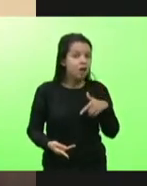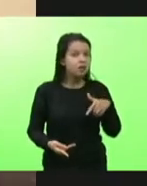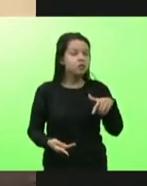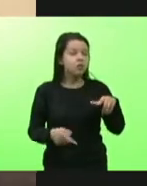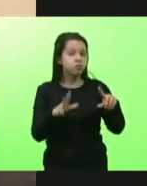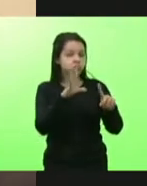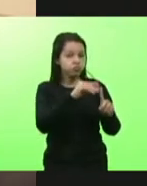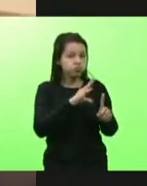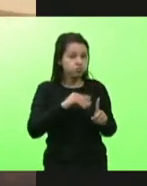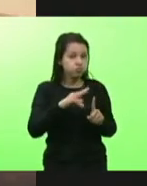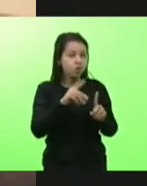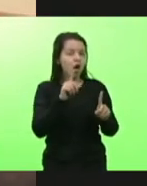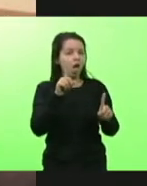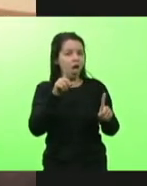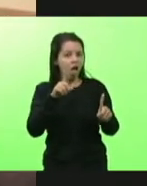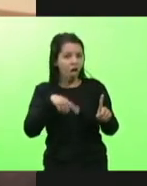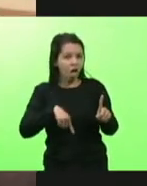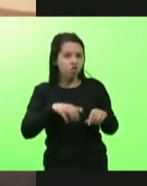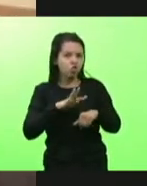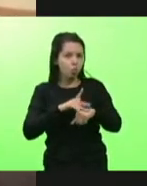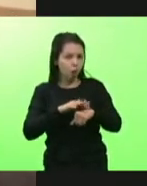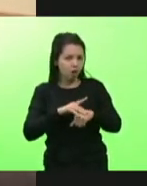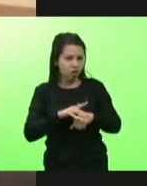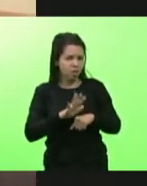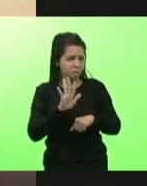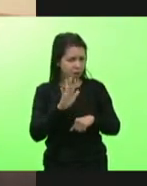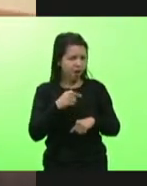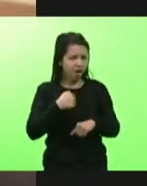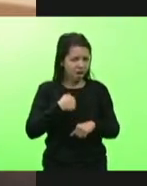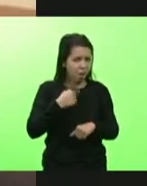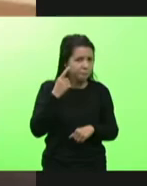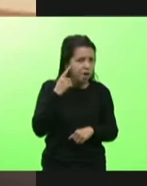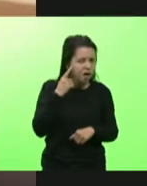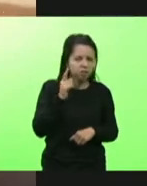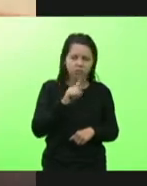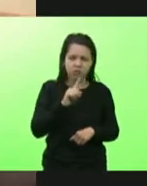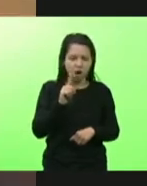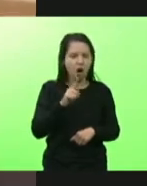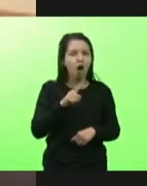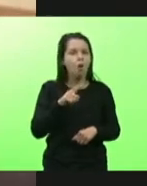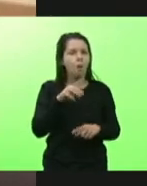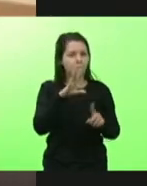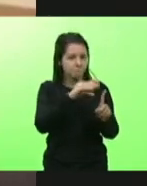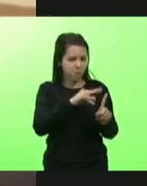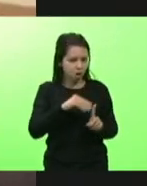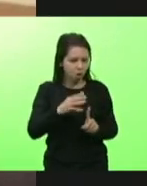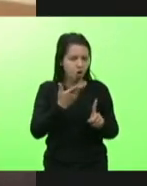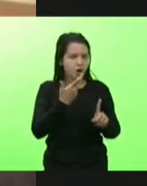pois para mim pedófilo é vagabundo, criminoso e tem que ir para a cadeia.